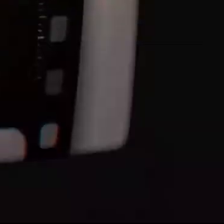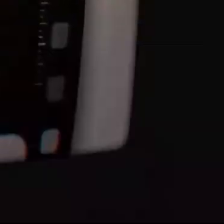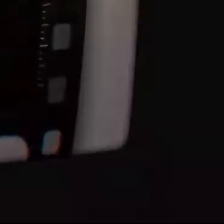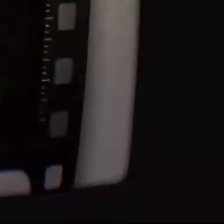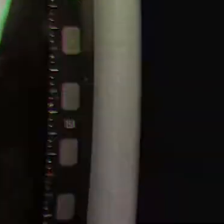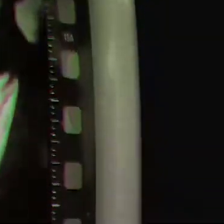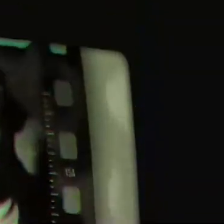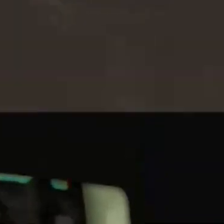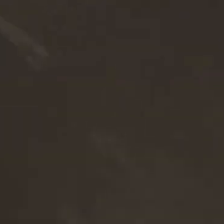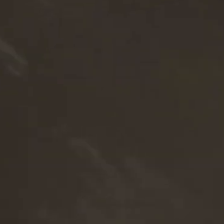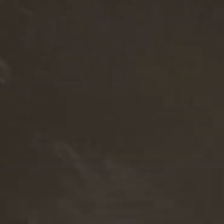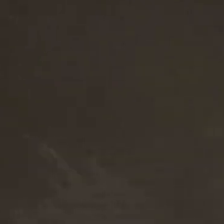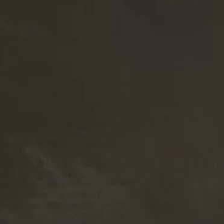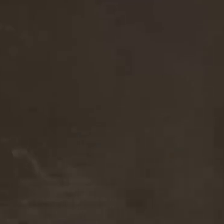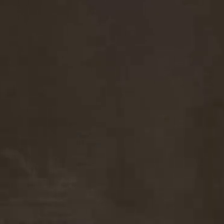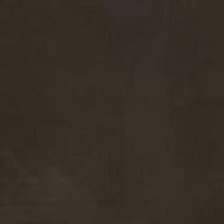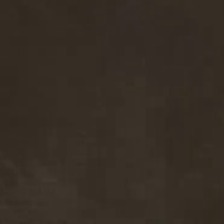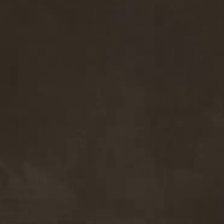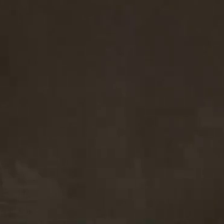aí Tchau.